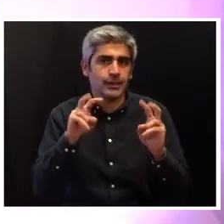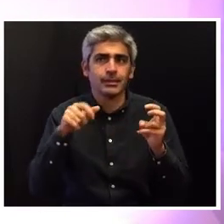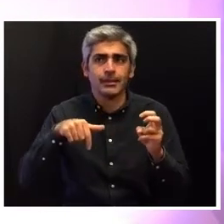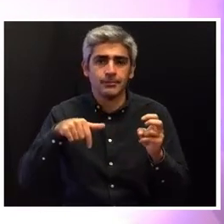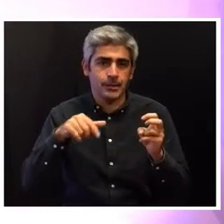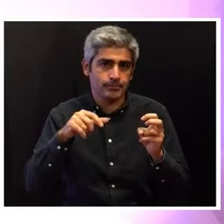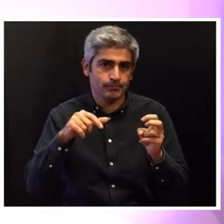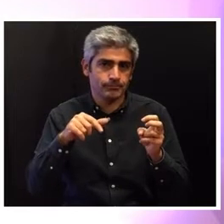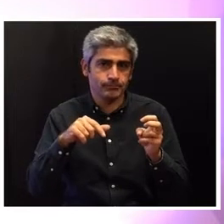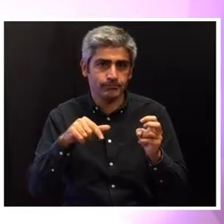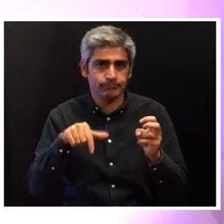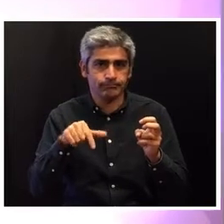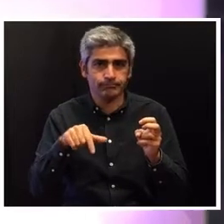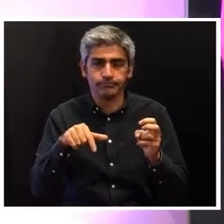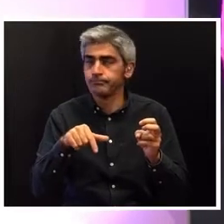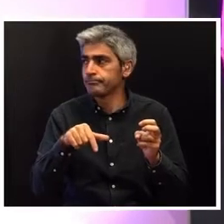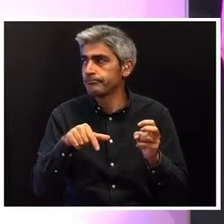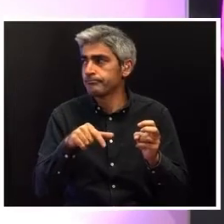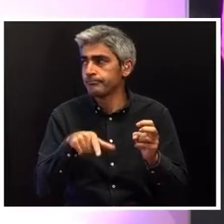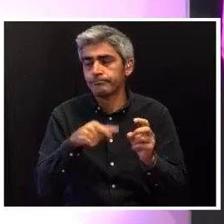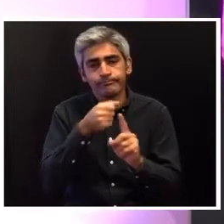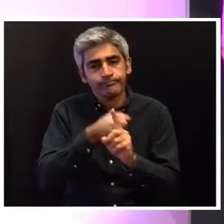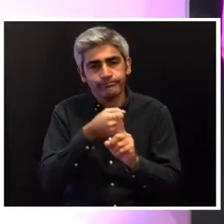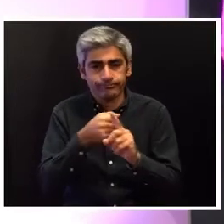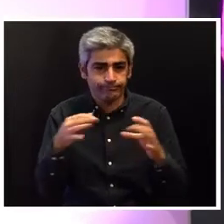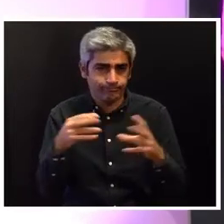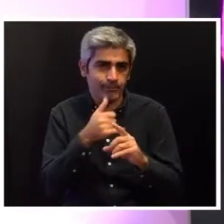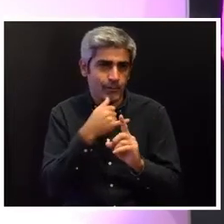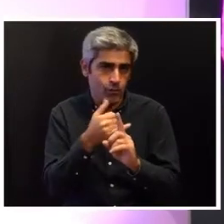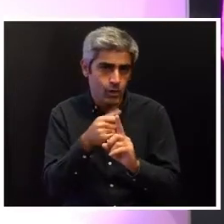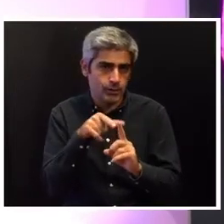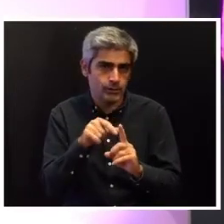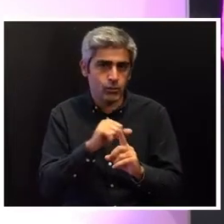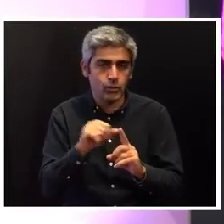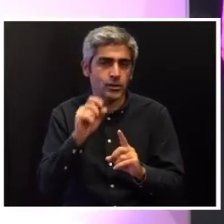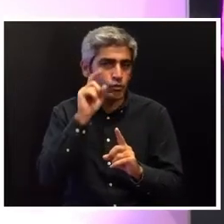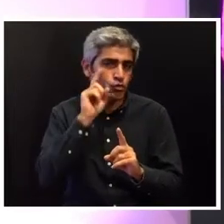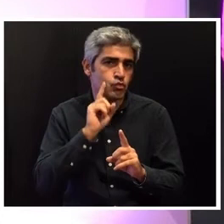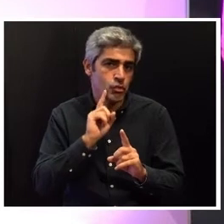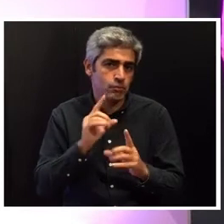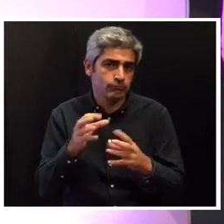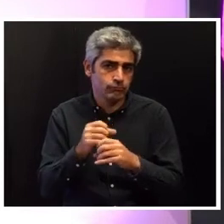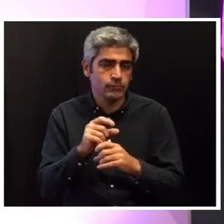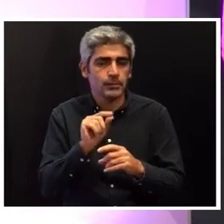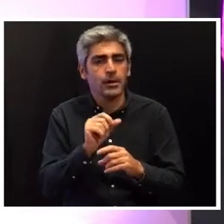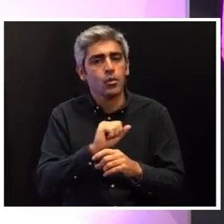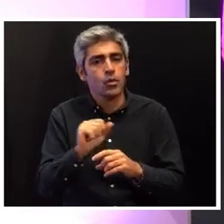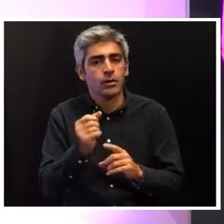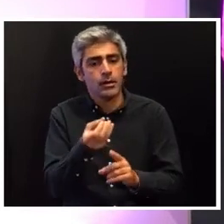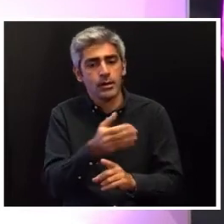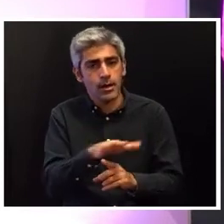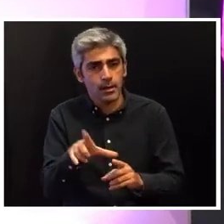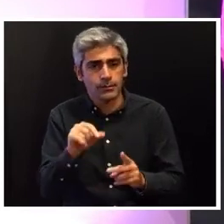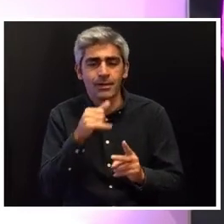do combate à violência contra as mulheres, a violência contra as crianças e a